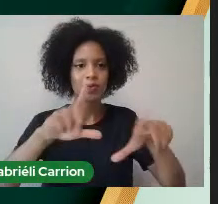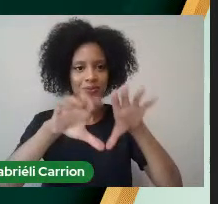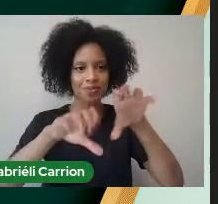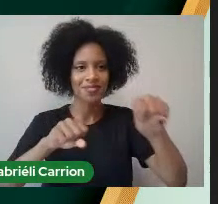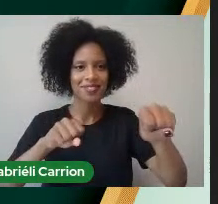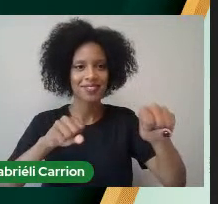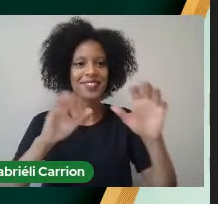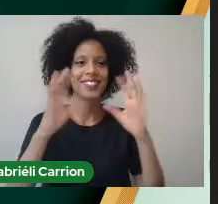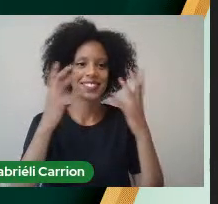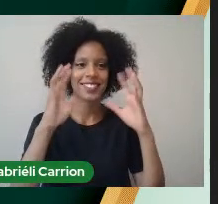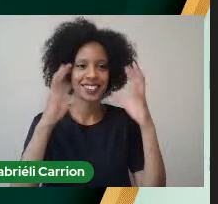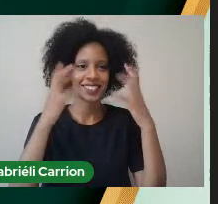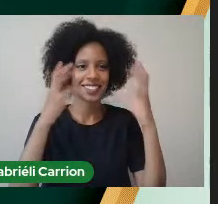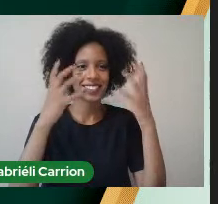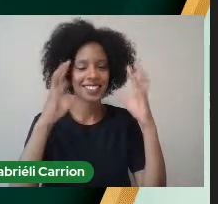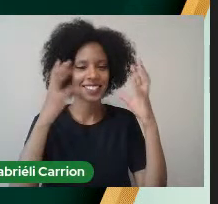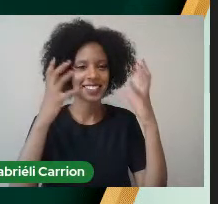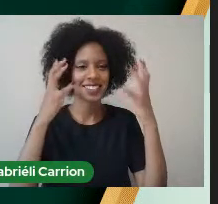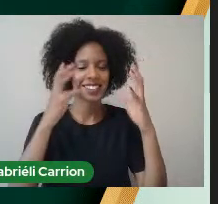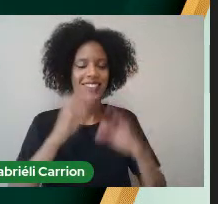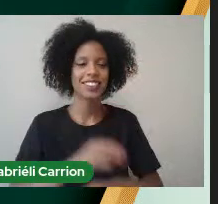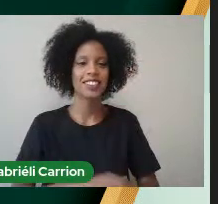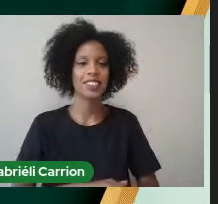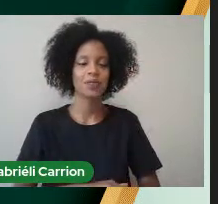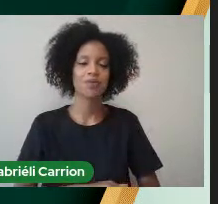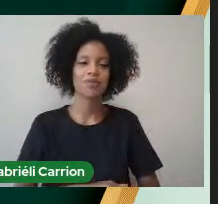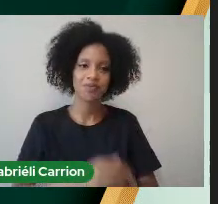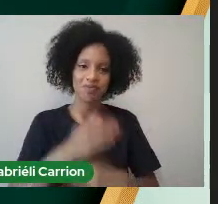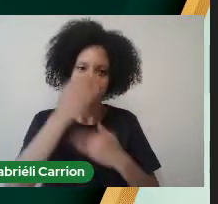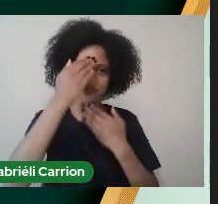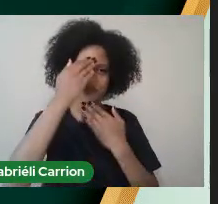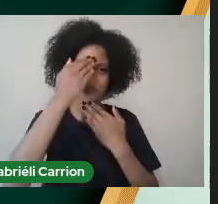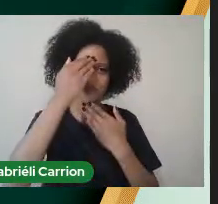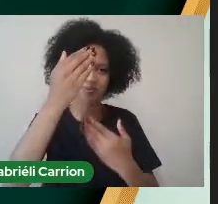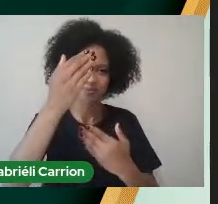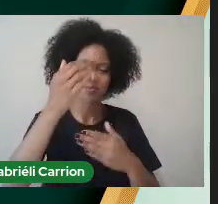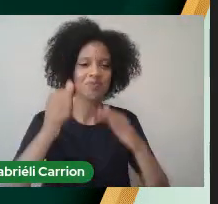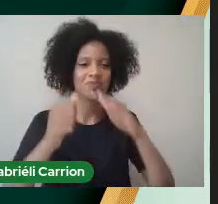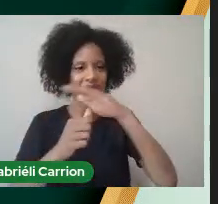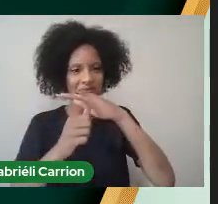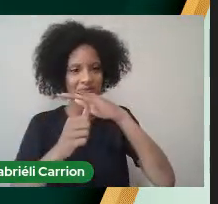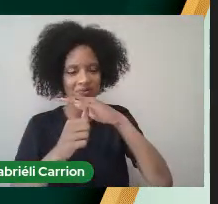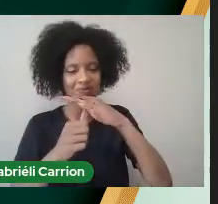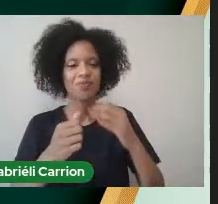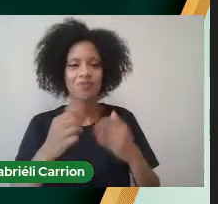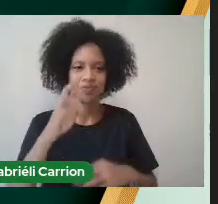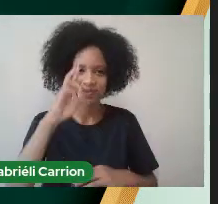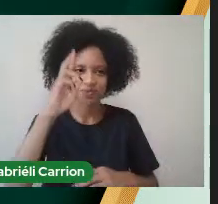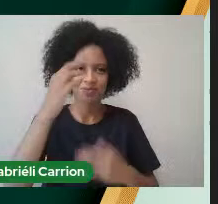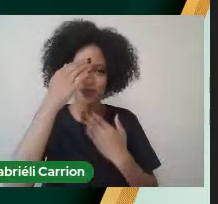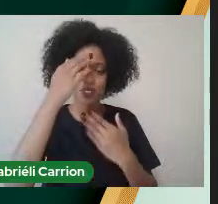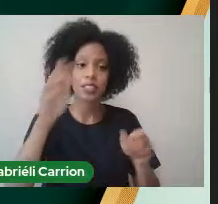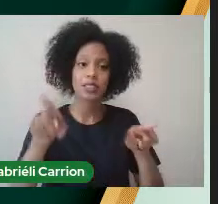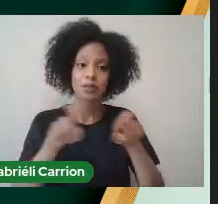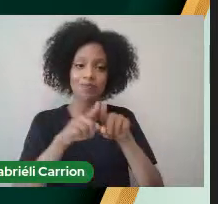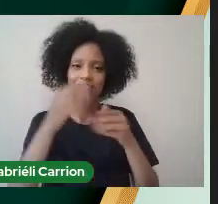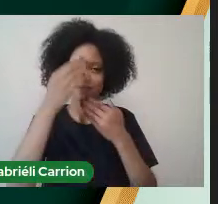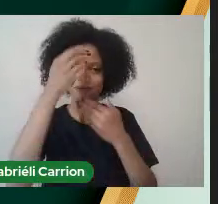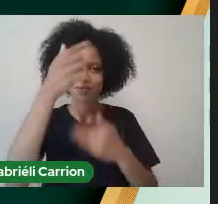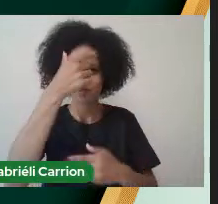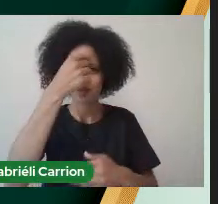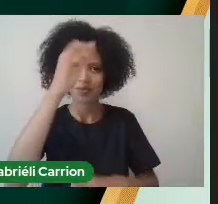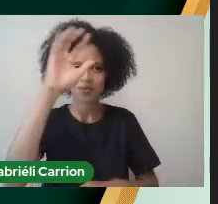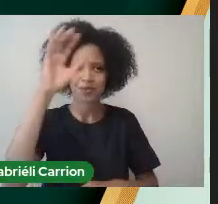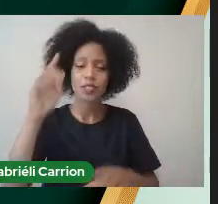Parabéns Obrigada Senhor reitor Gostaria de agradecer A Universidade Federal do Pampa Aos